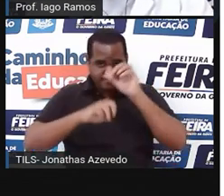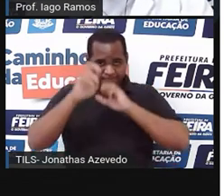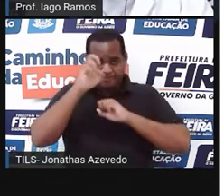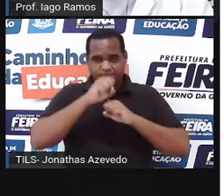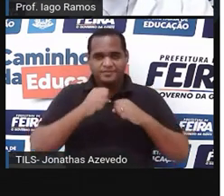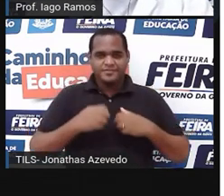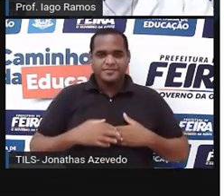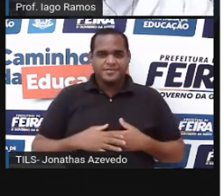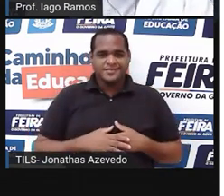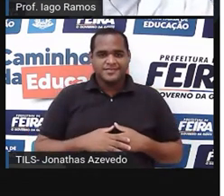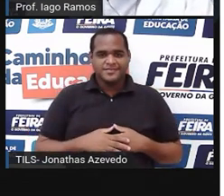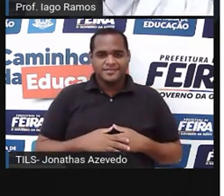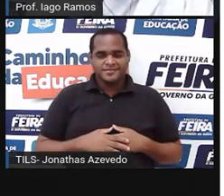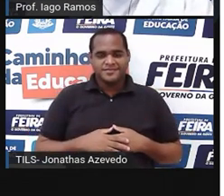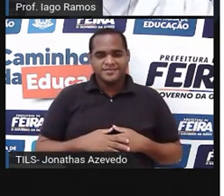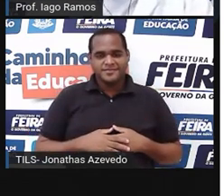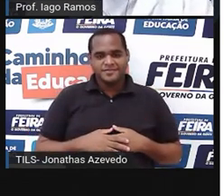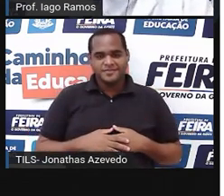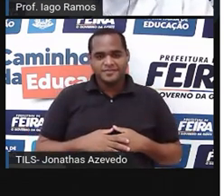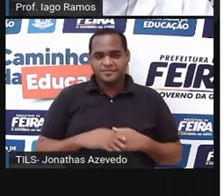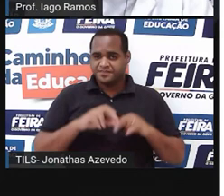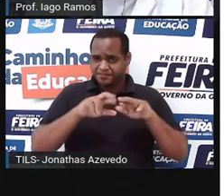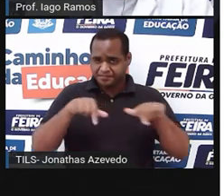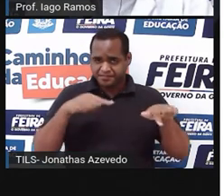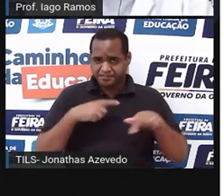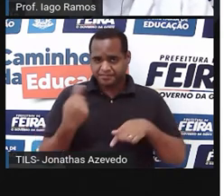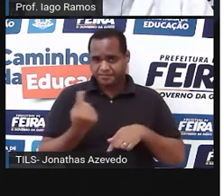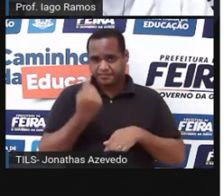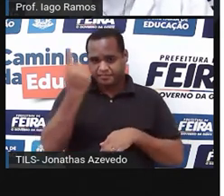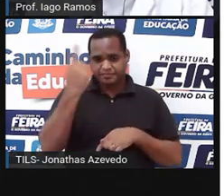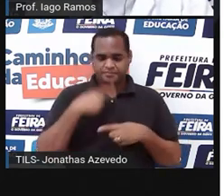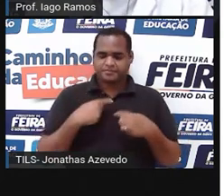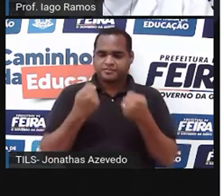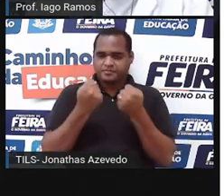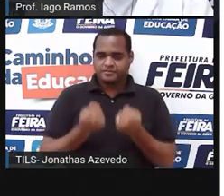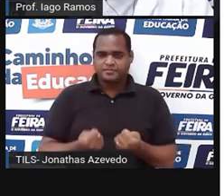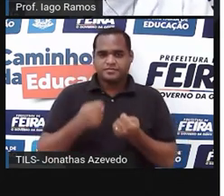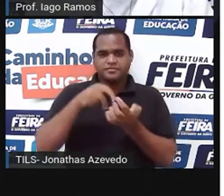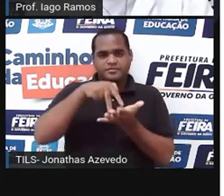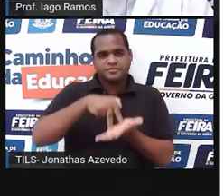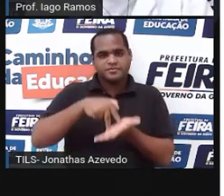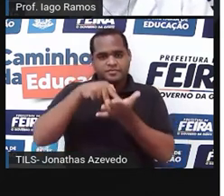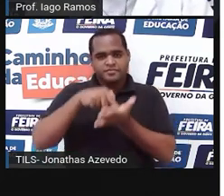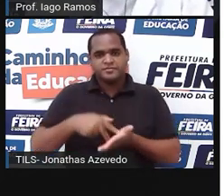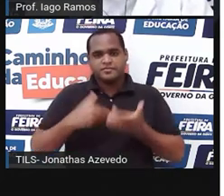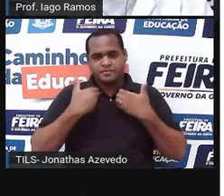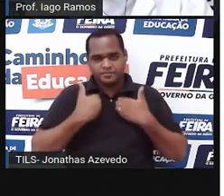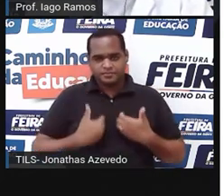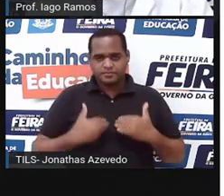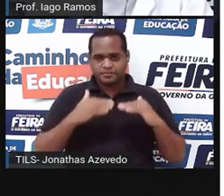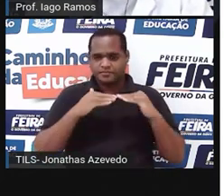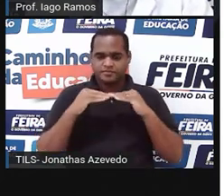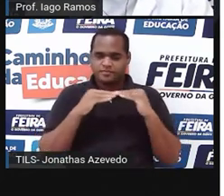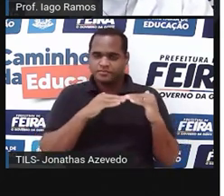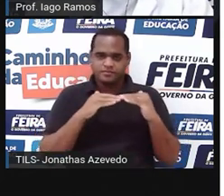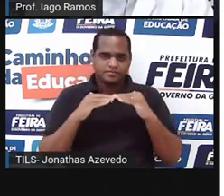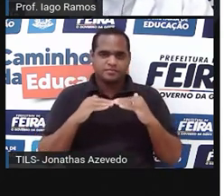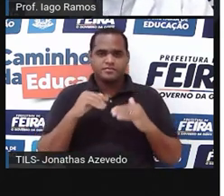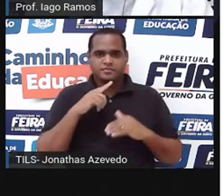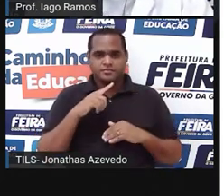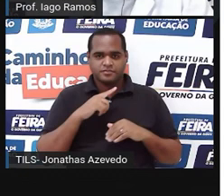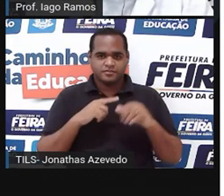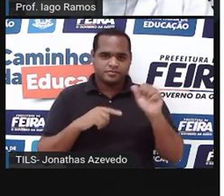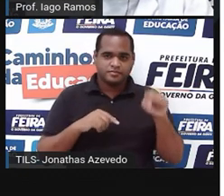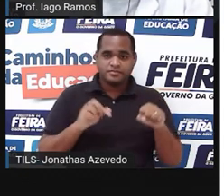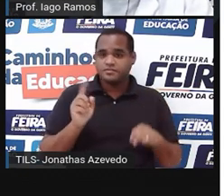essa perguntinha. As grandezas altura e massa corporal são proporcionais? Sim